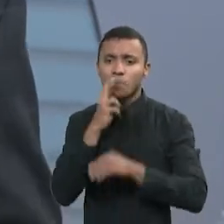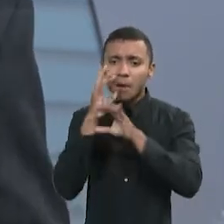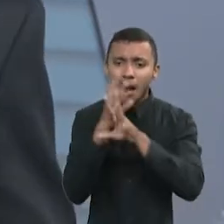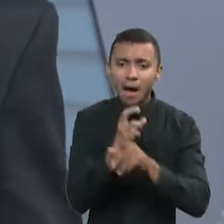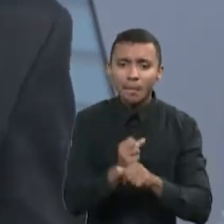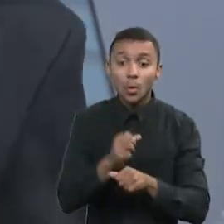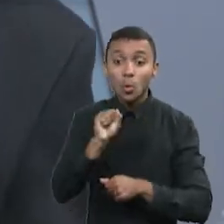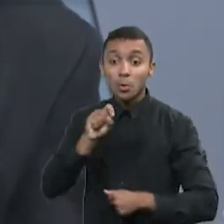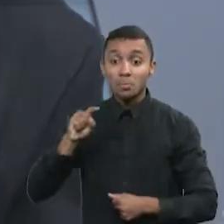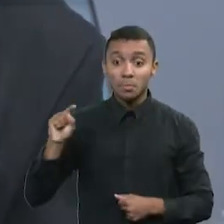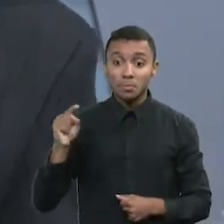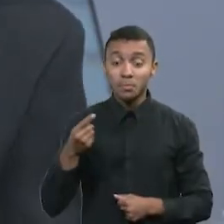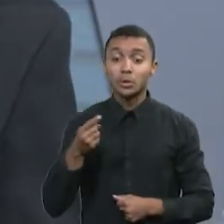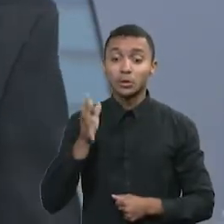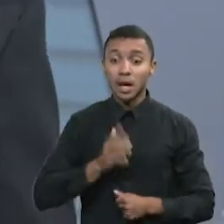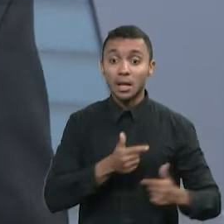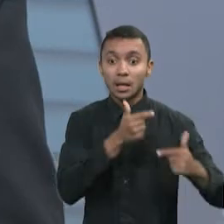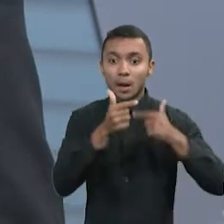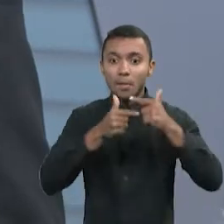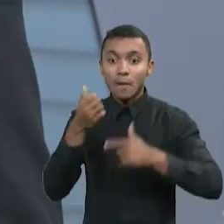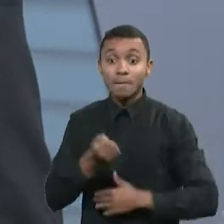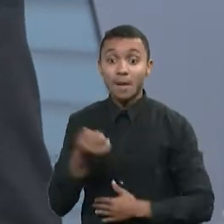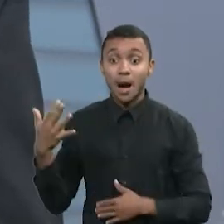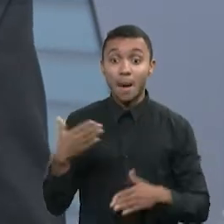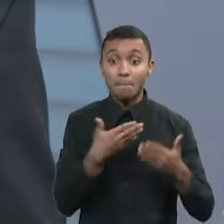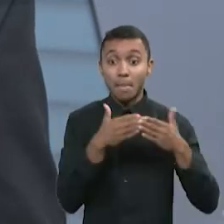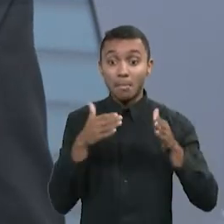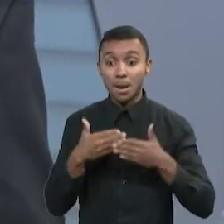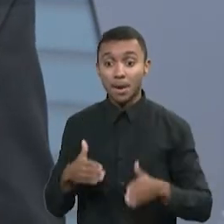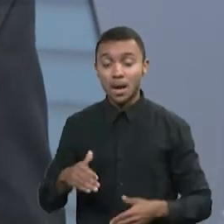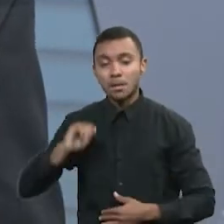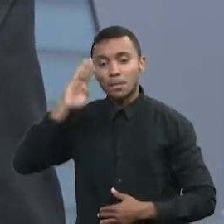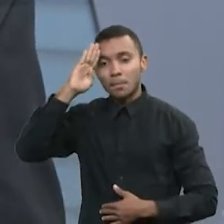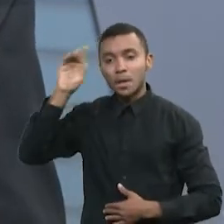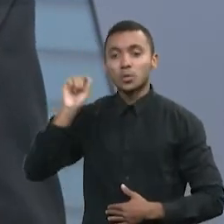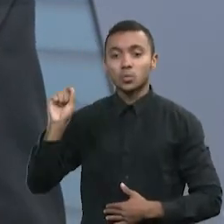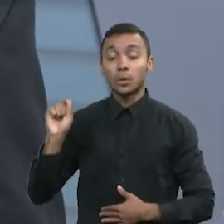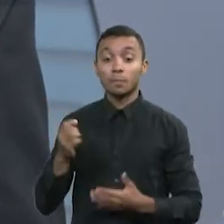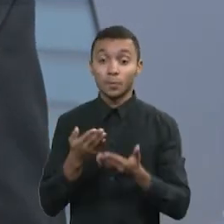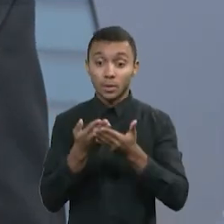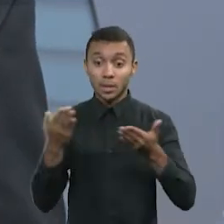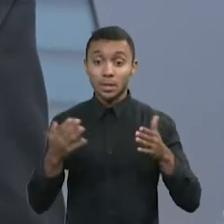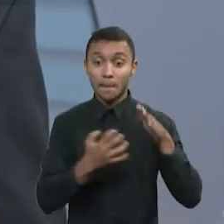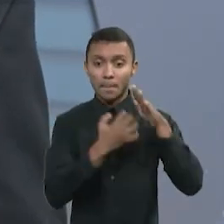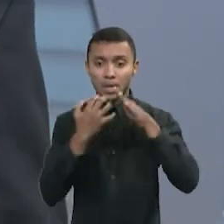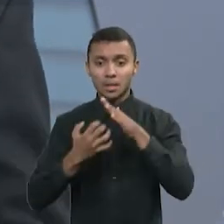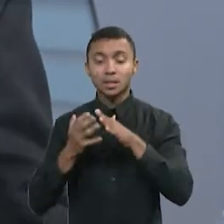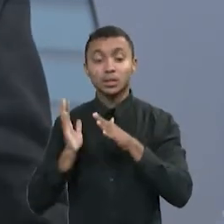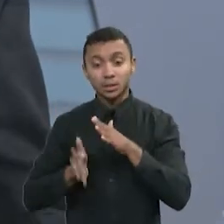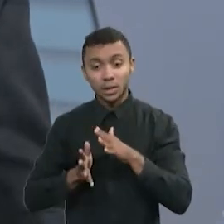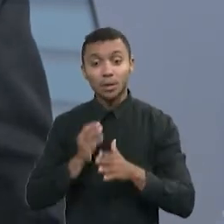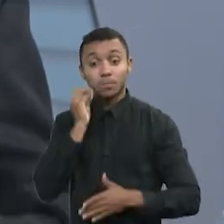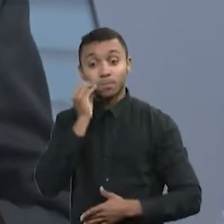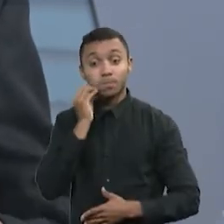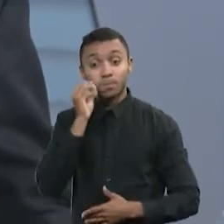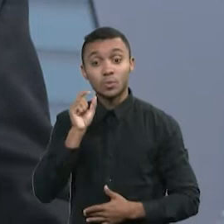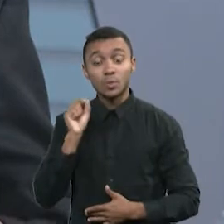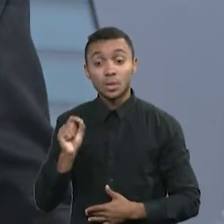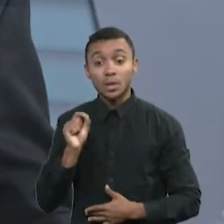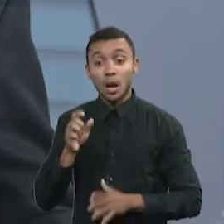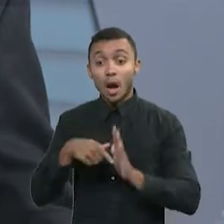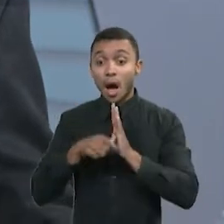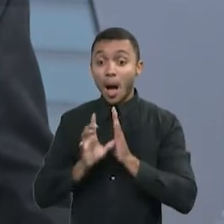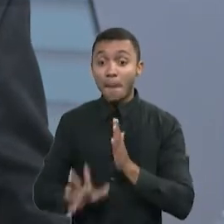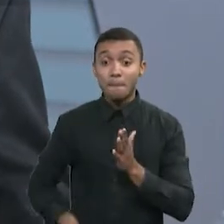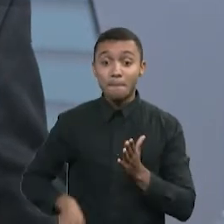milhares de empregos foram perdidos, principalmente, eu acho que a empresa de vocês deve ter trabalhado com isso, quem pagava